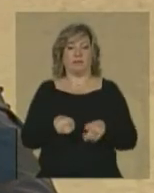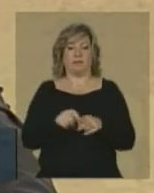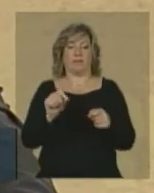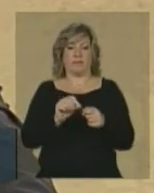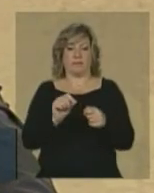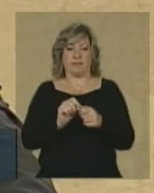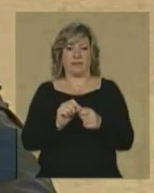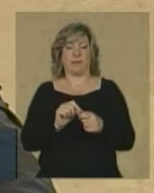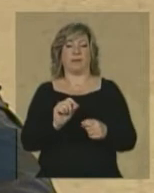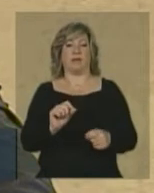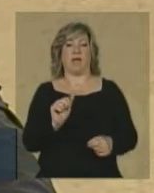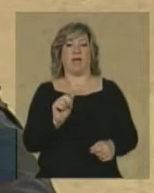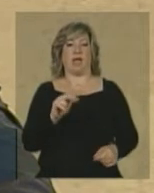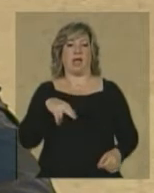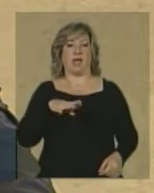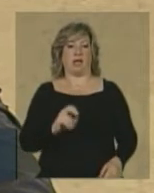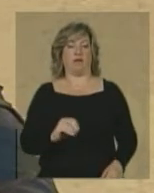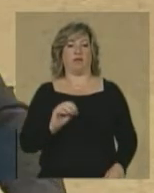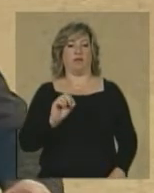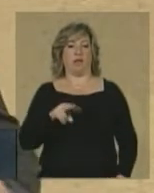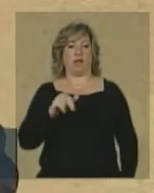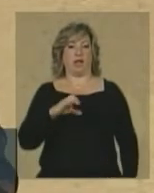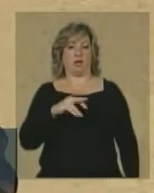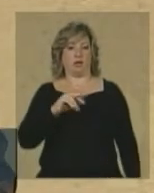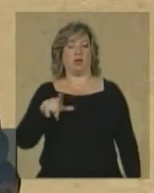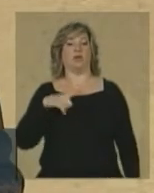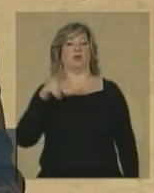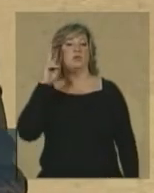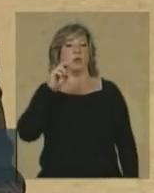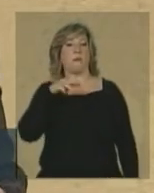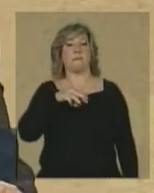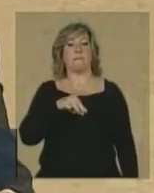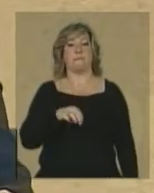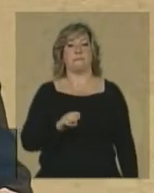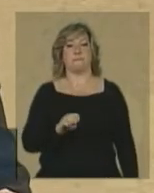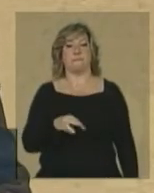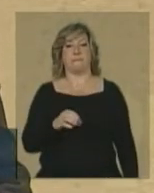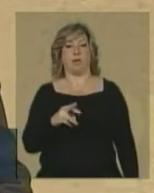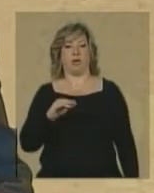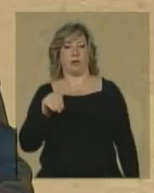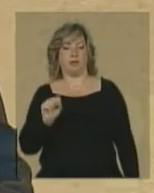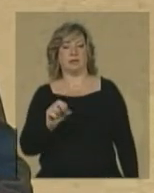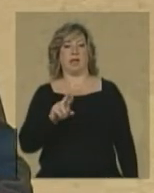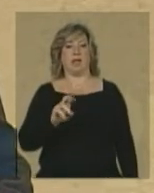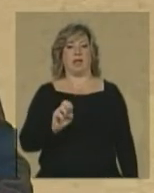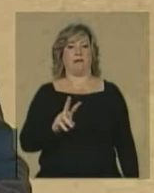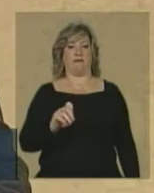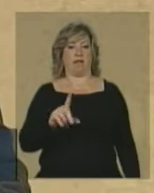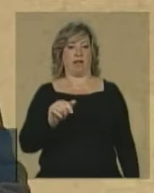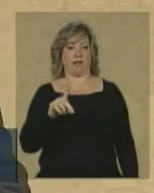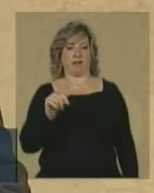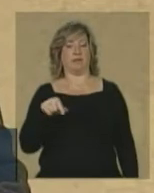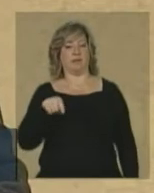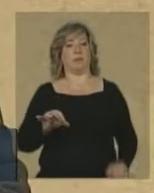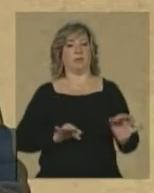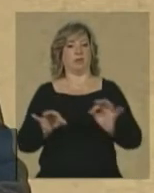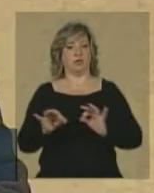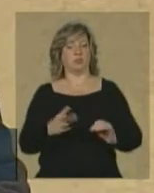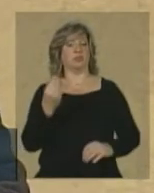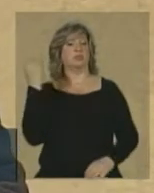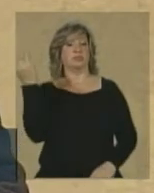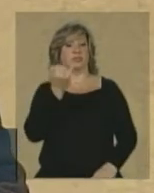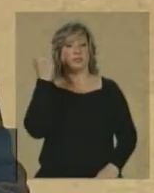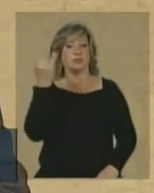Nacional no contexto do projeto Memórias Reveladas e será de extrema relevância para